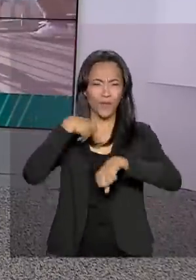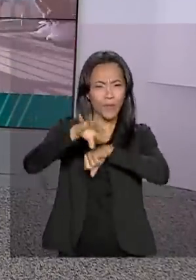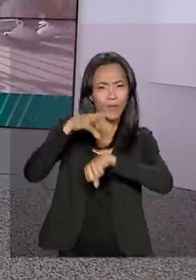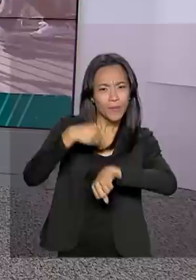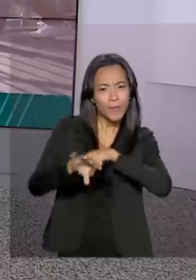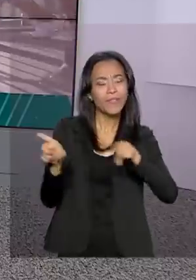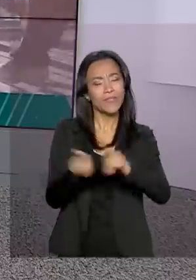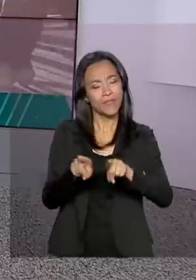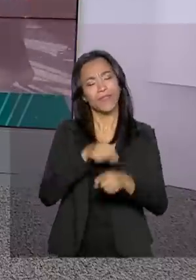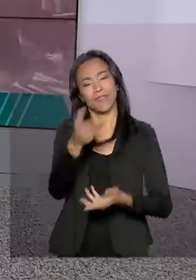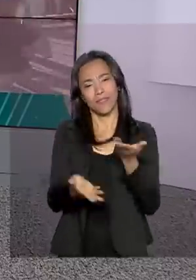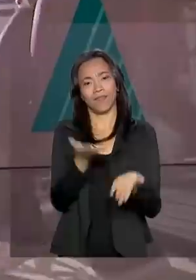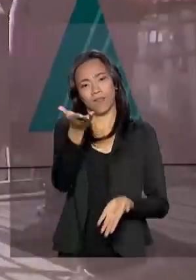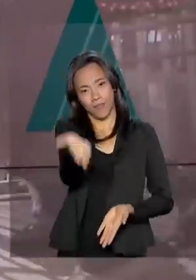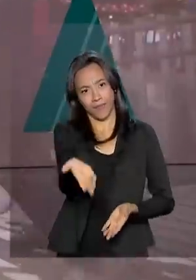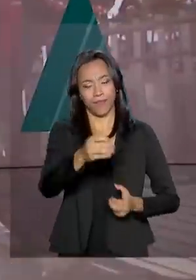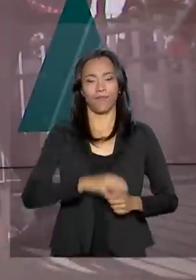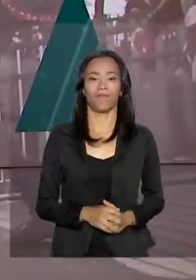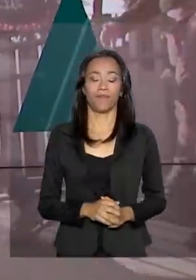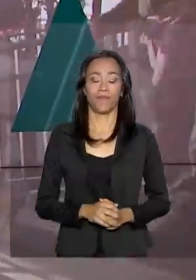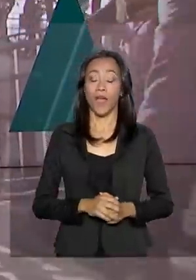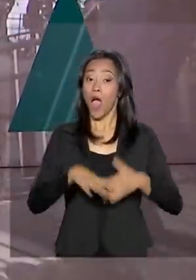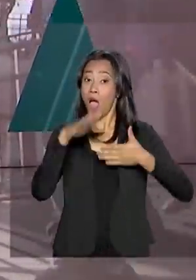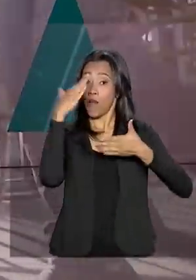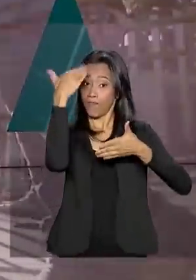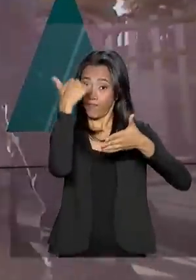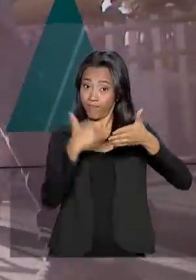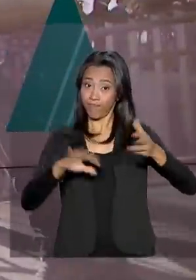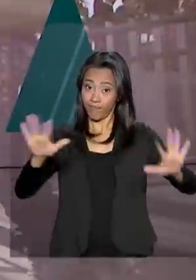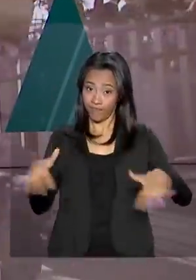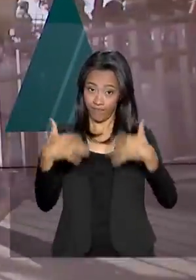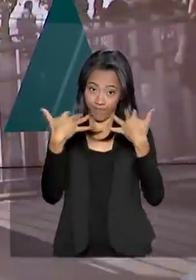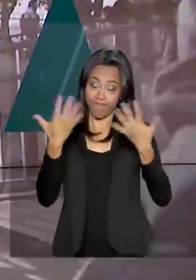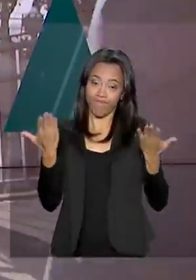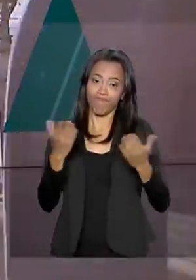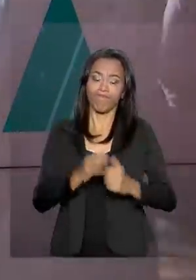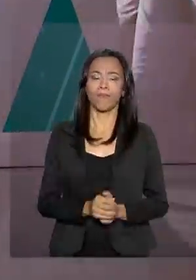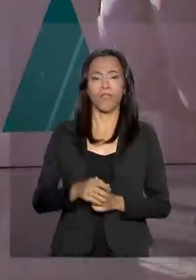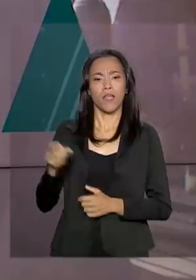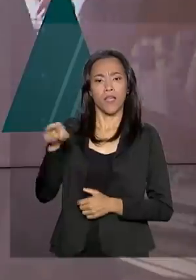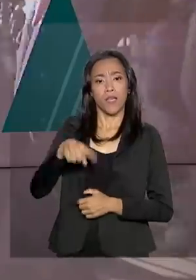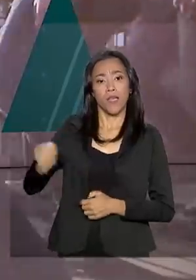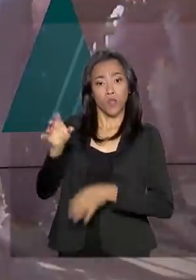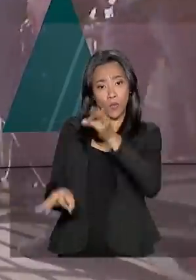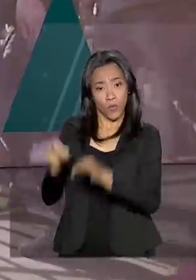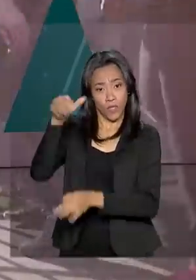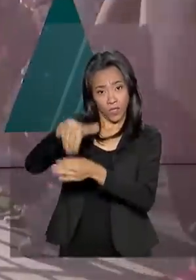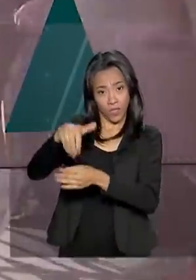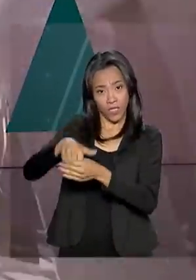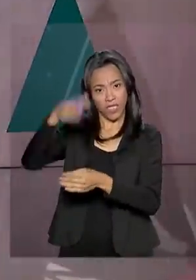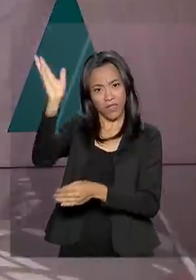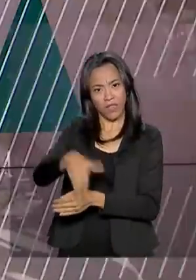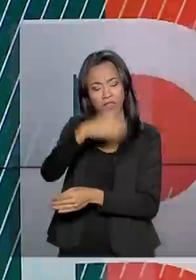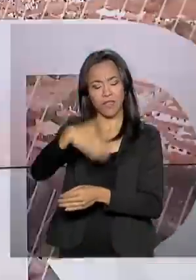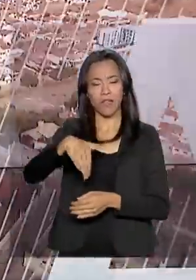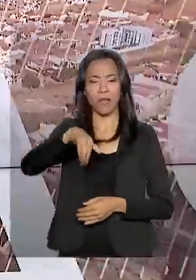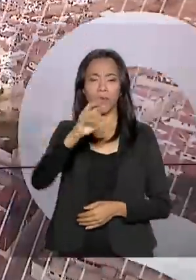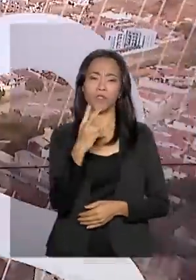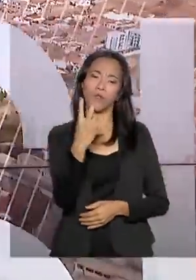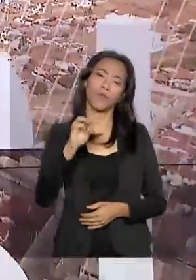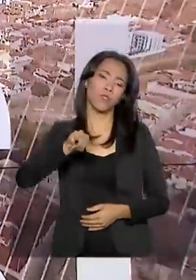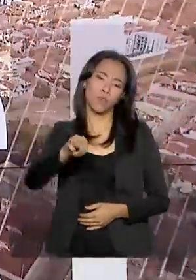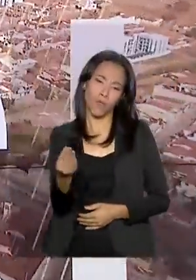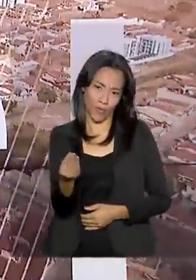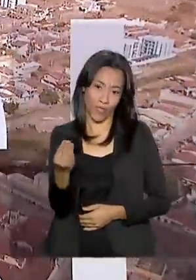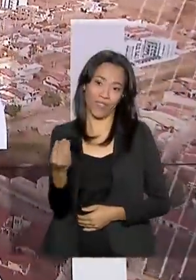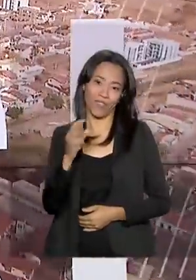informação e serviço para você. Confira os destaques desta edição. Justiça Eleitoral cancela mais de 2 milhões de títulos em